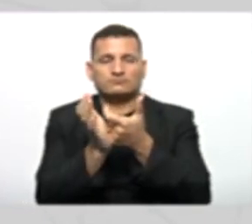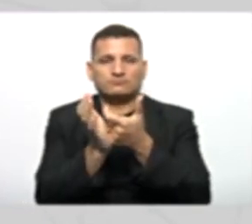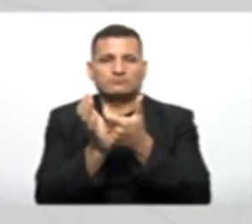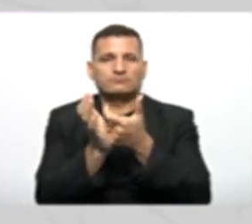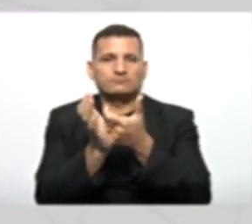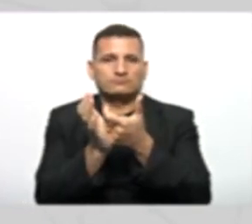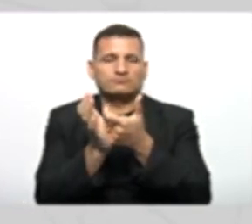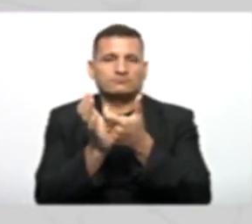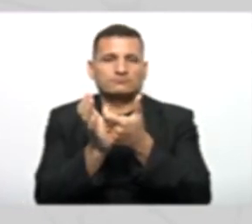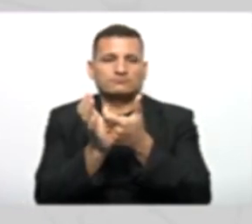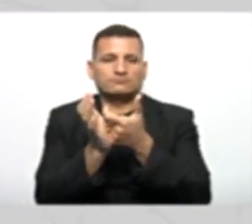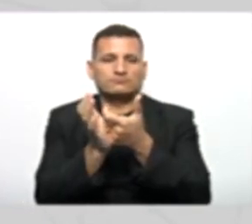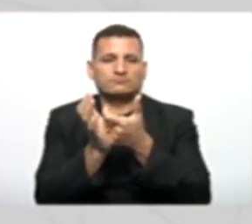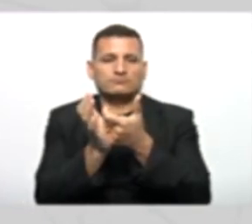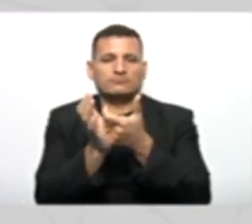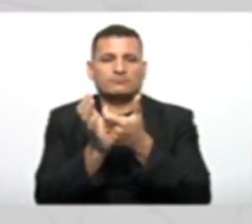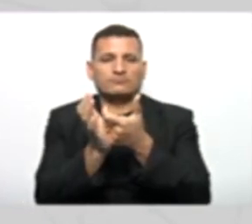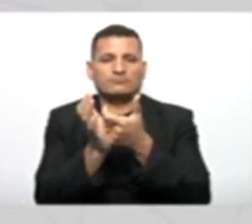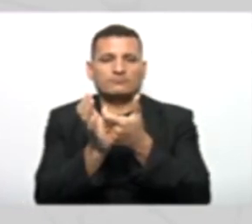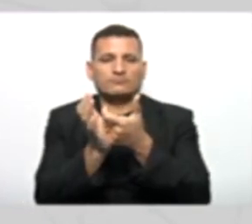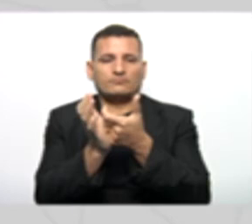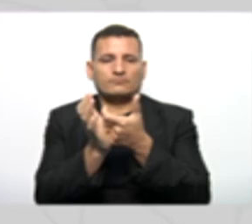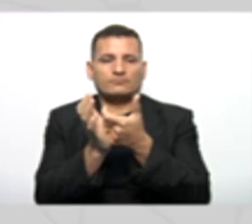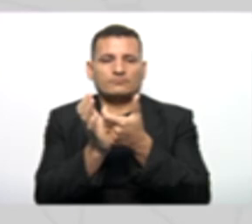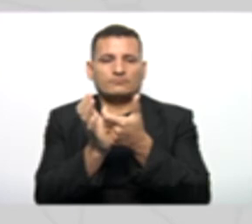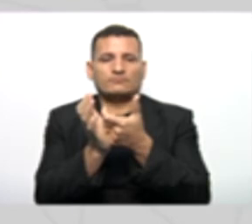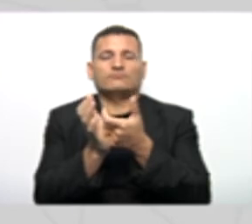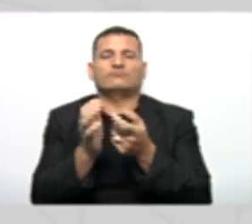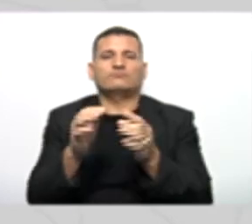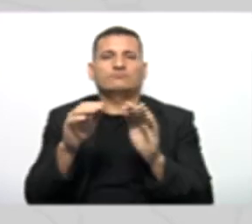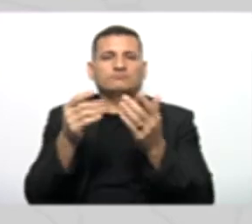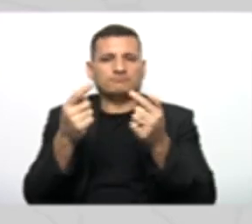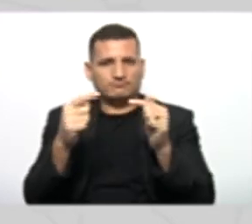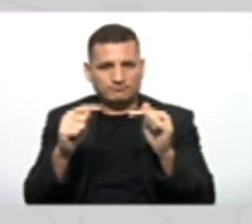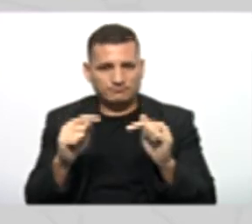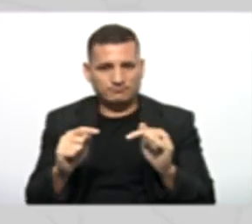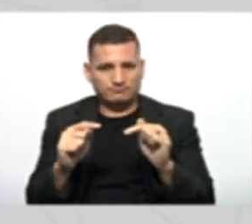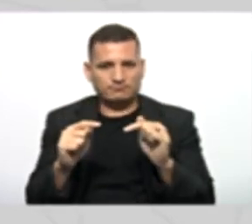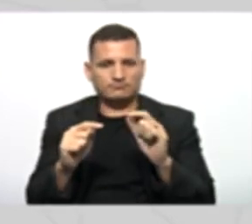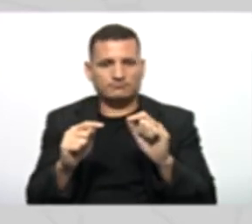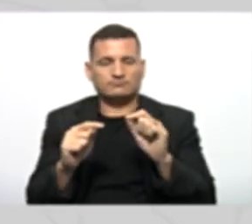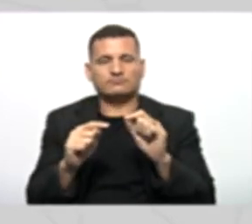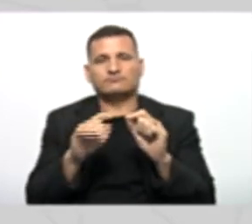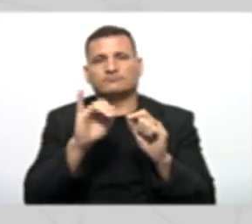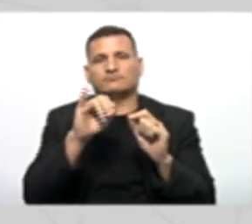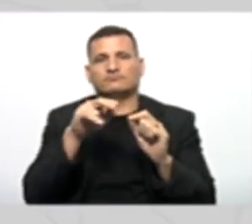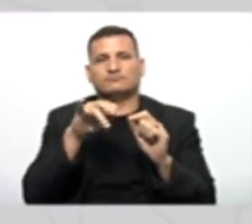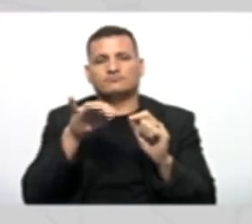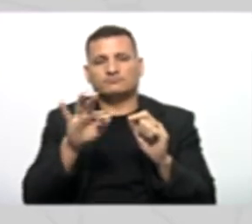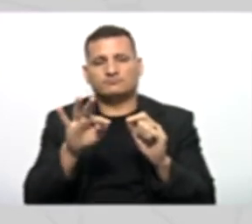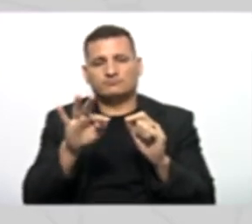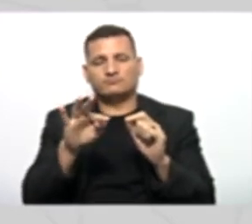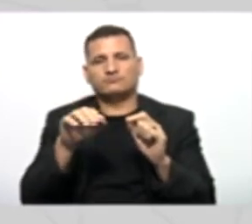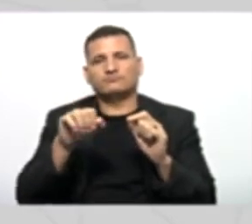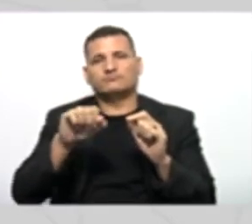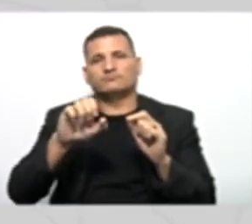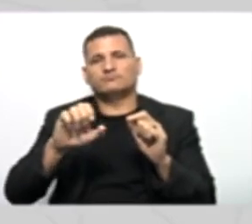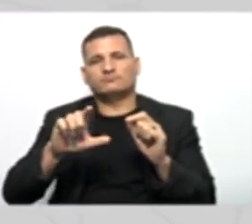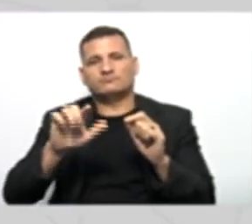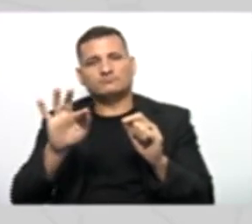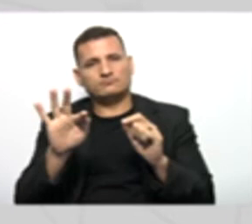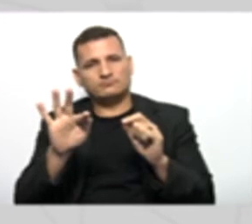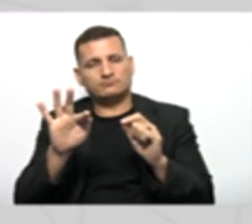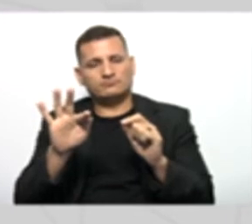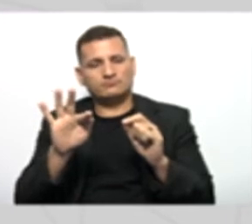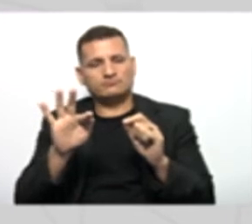time É a nossa classe pai Criamos aqui O nosso método construtor Nosso método Nosso método método E o nosso self Ah professor Mas